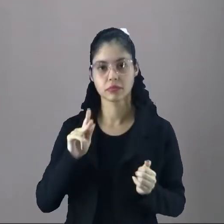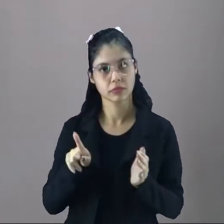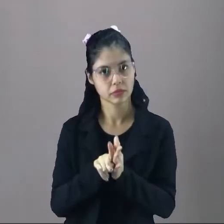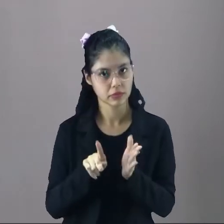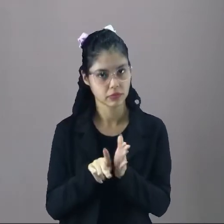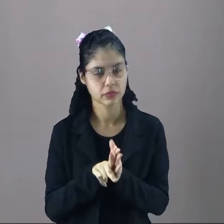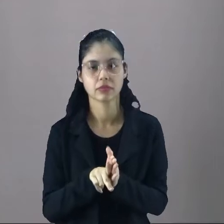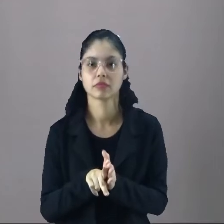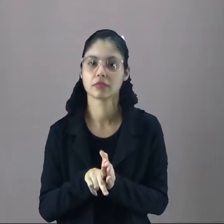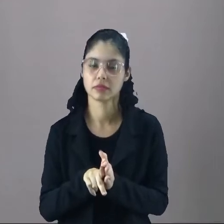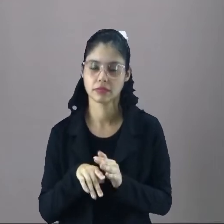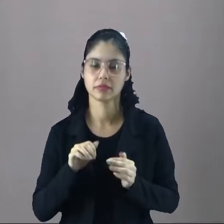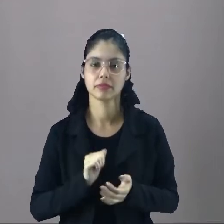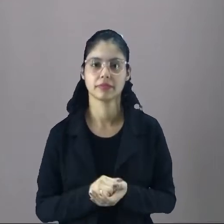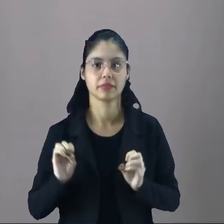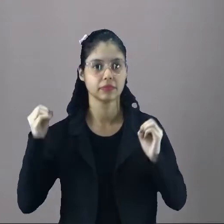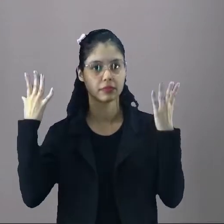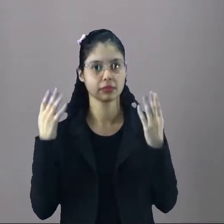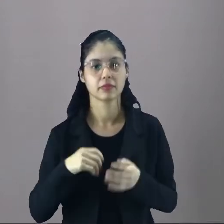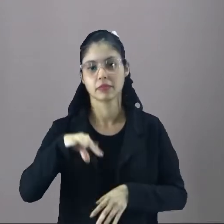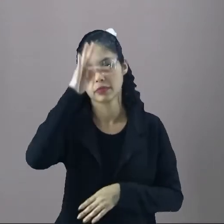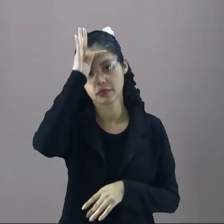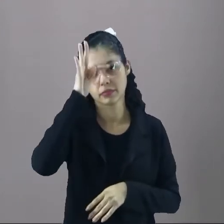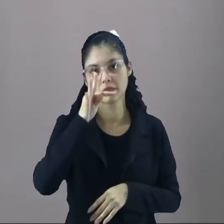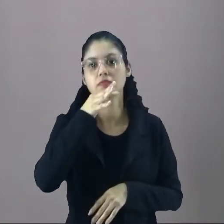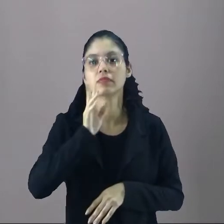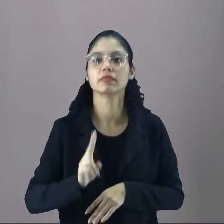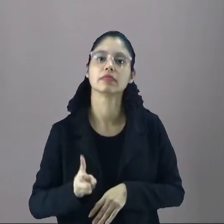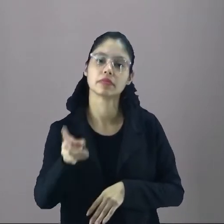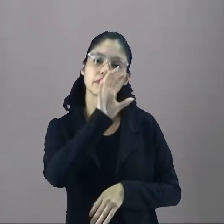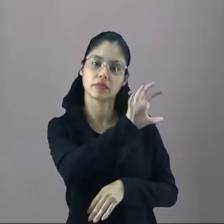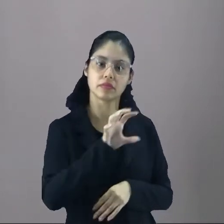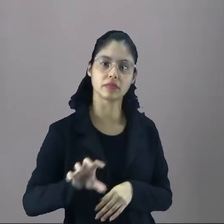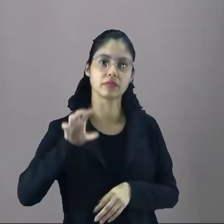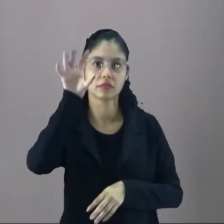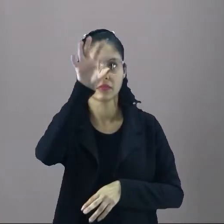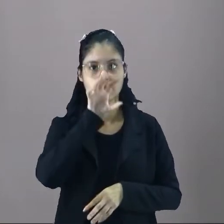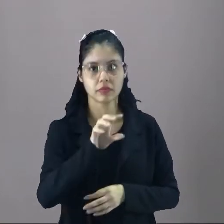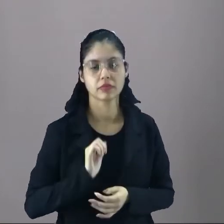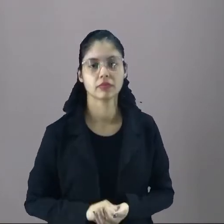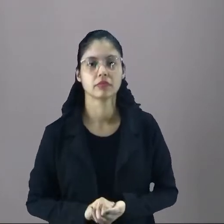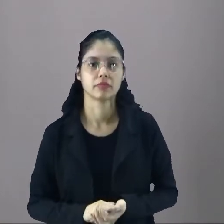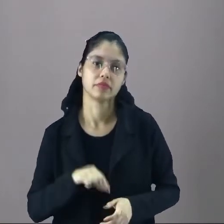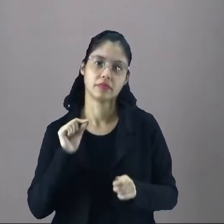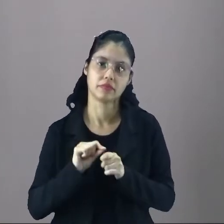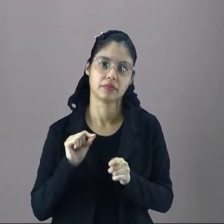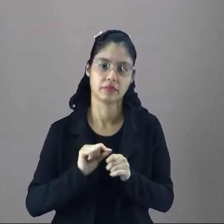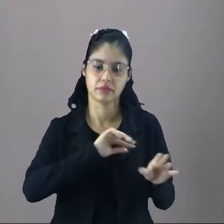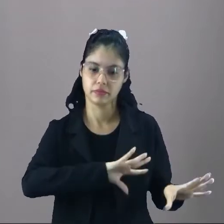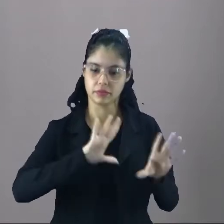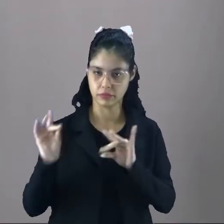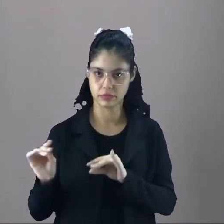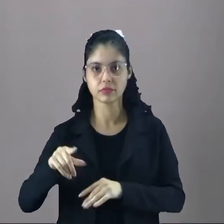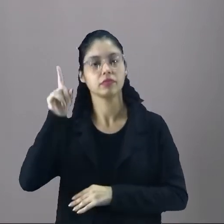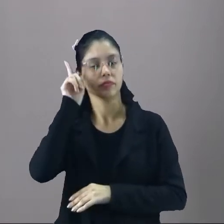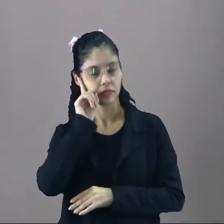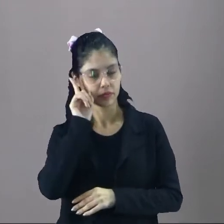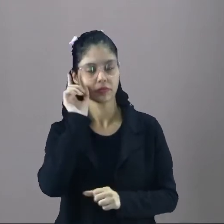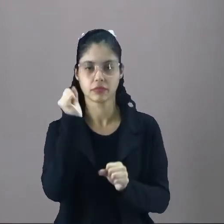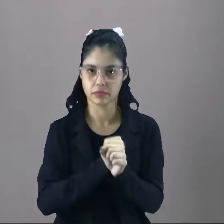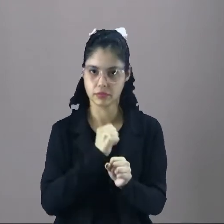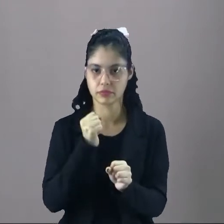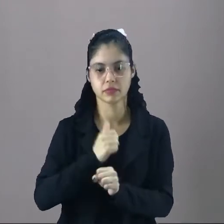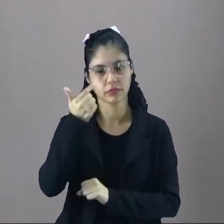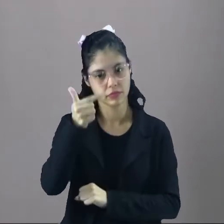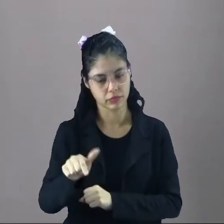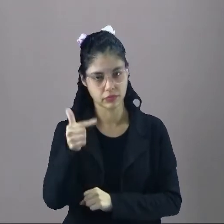típicas. Então, é uma tradição, costume da nossa região, que é levado, né, todo ano